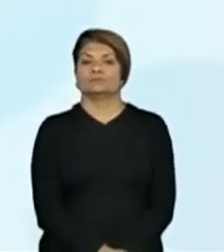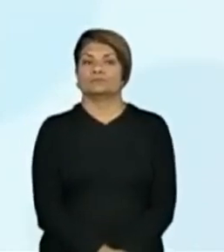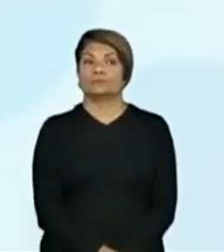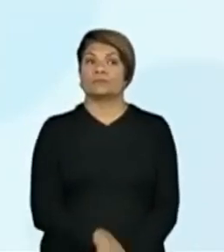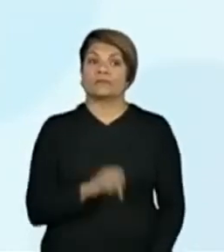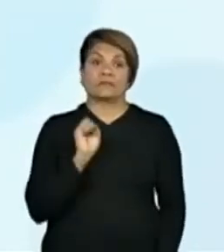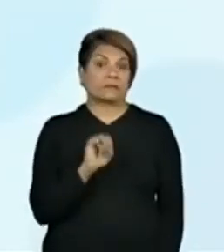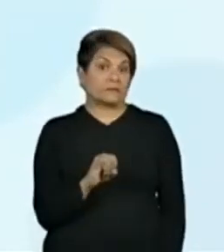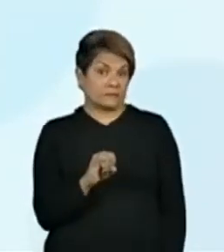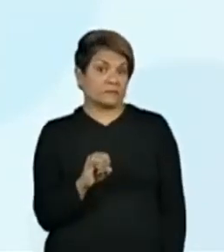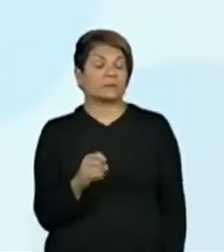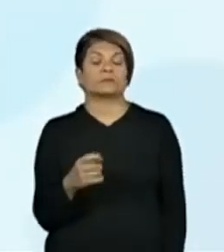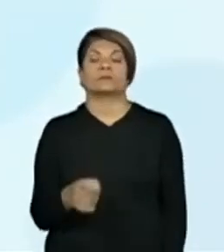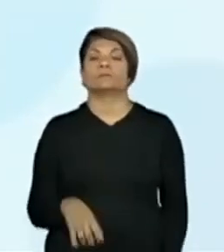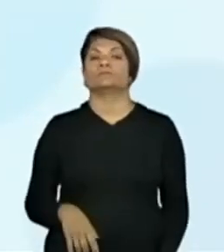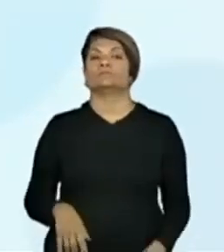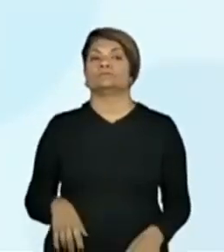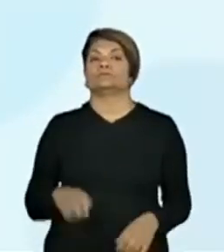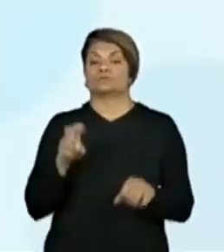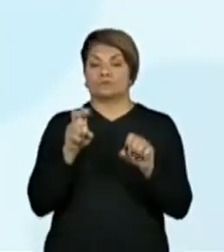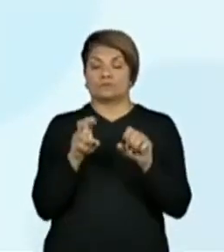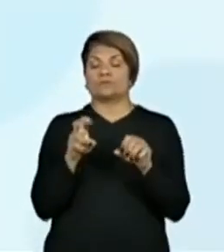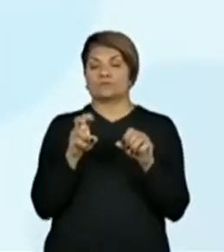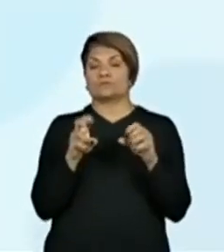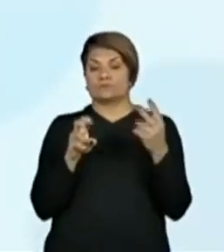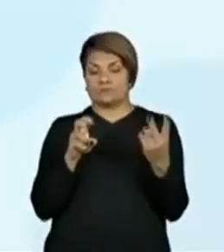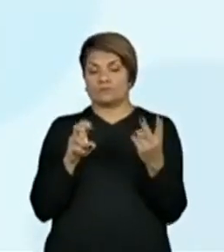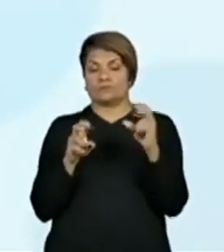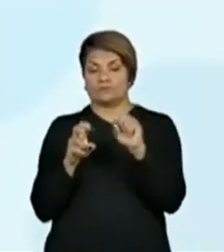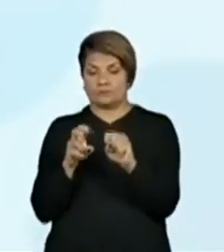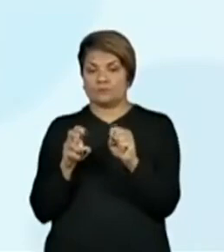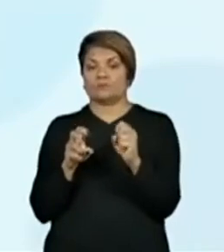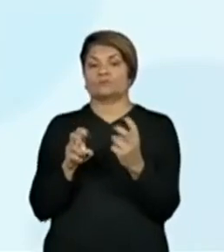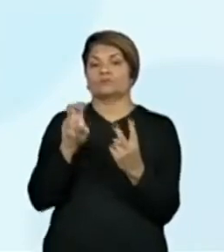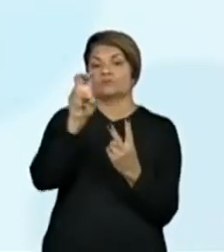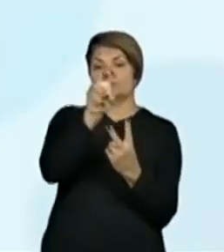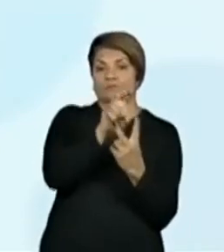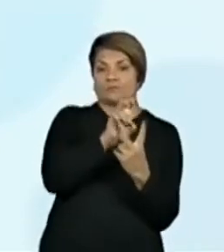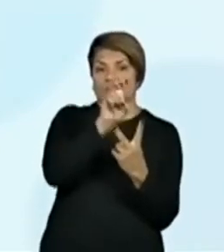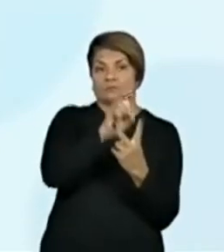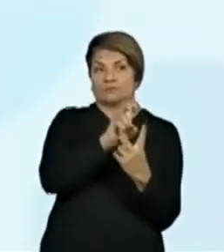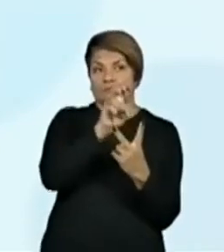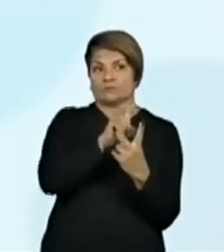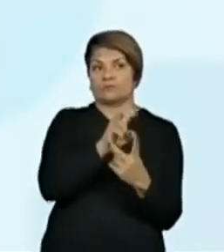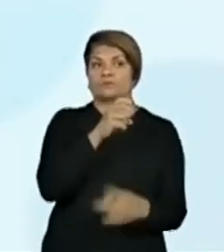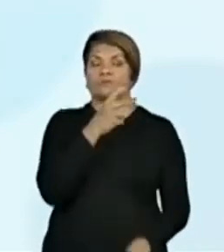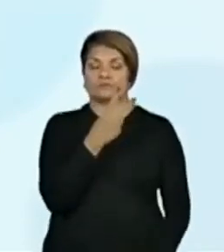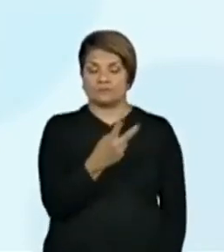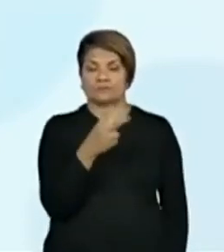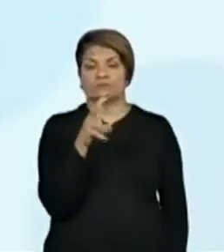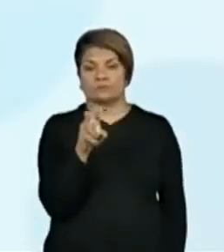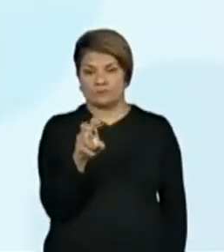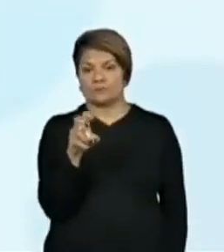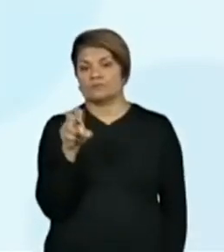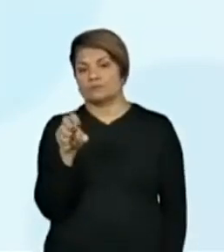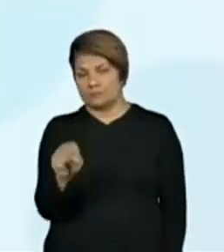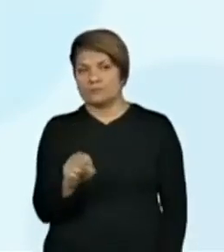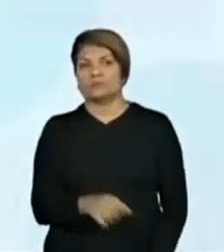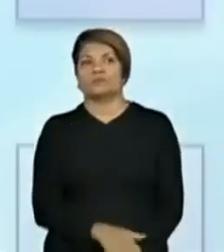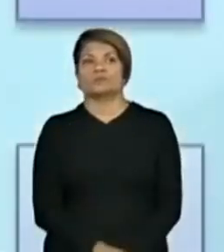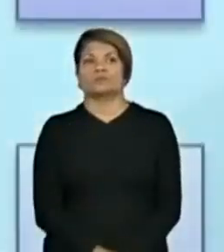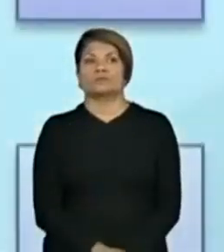Se eu colocar o 5 entre o 2 e o 8, eu vou fazer 258.